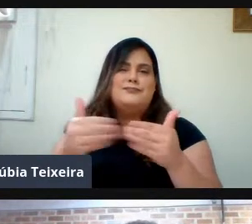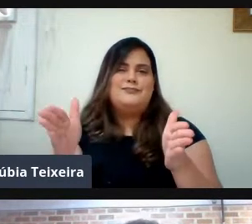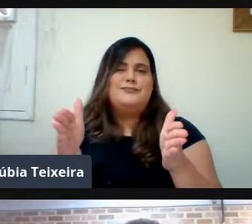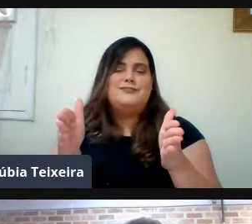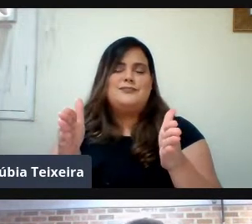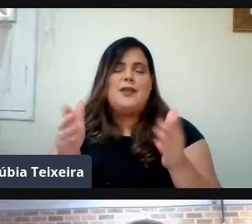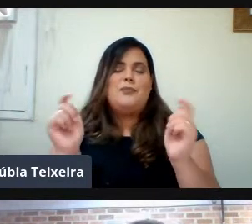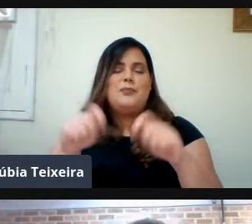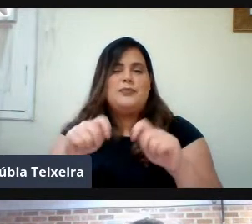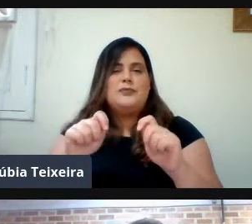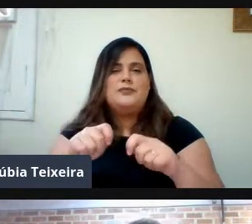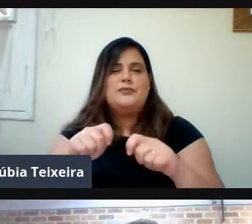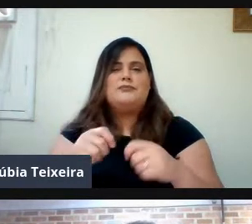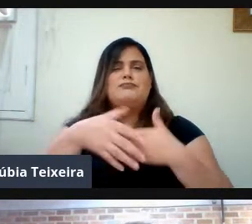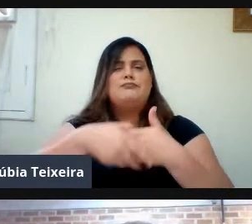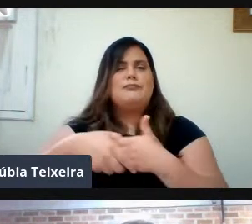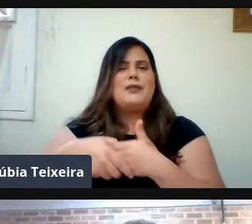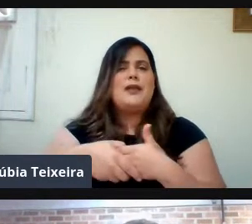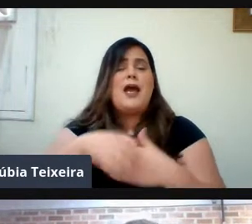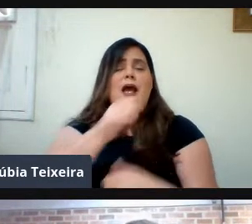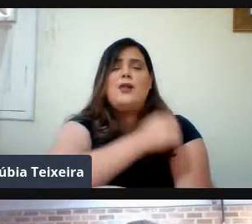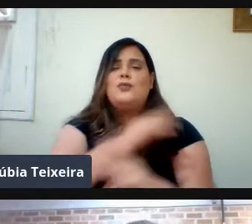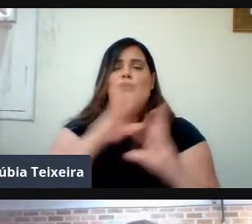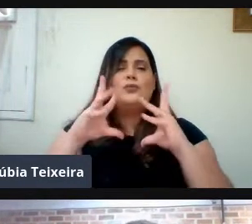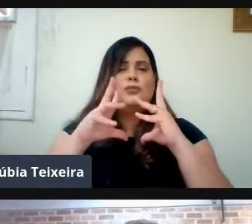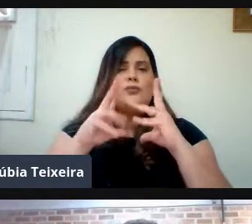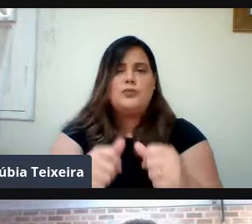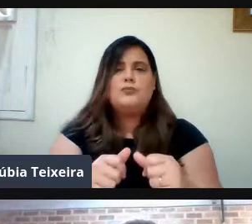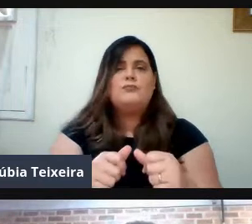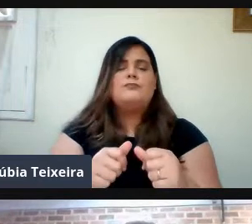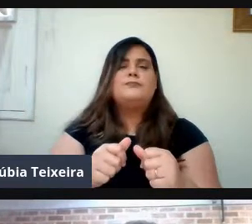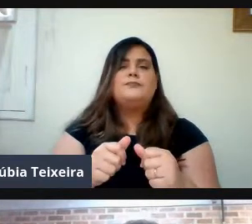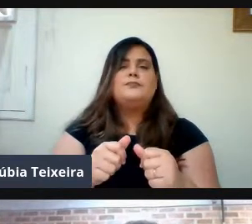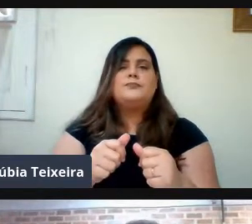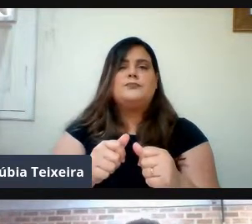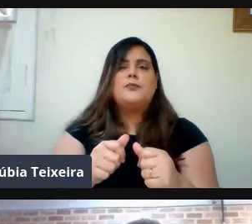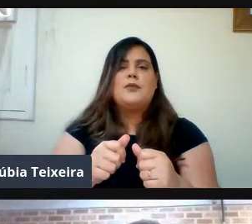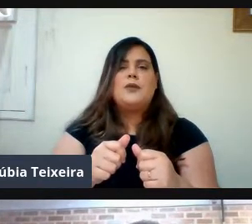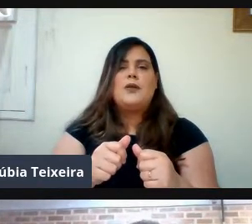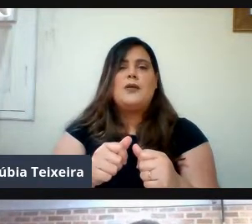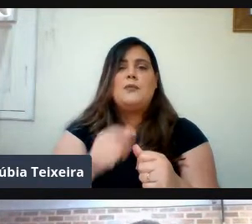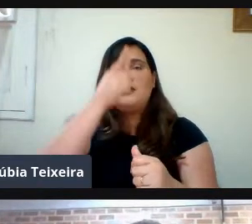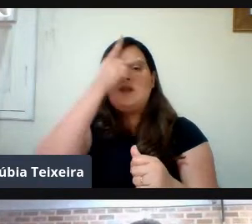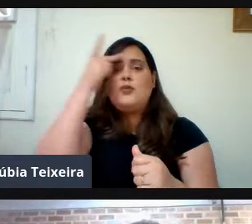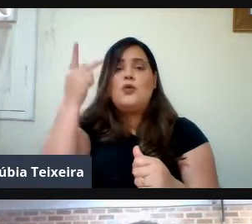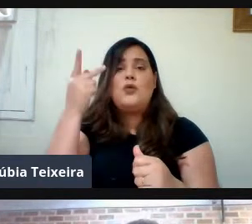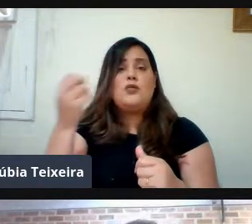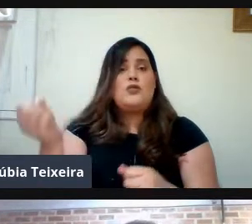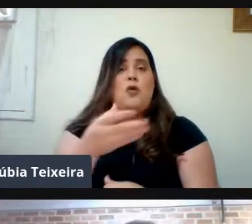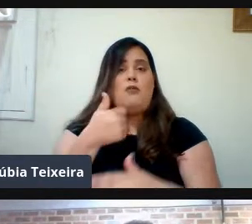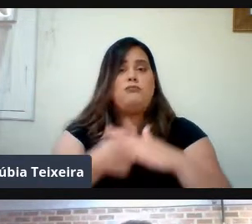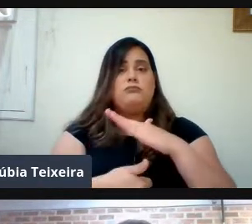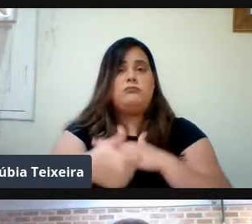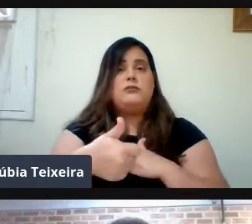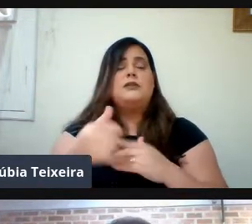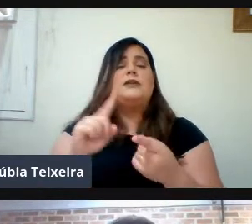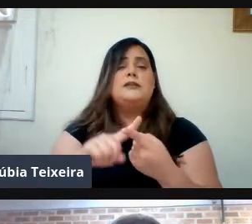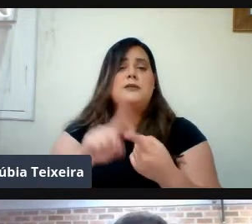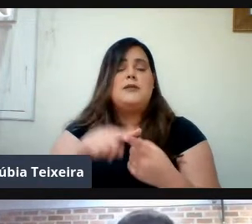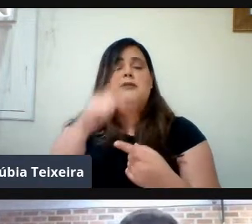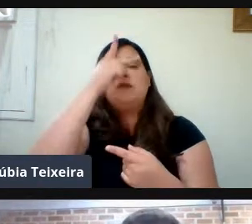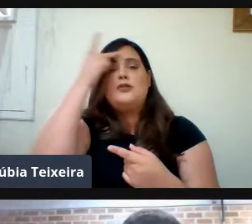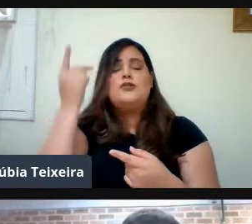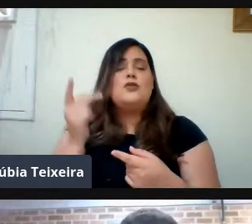Dicentes Veteranos E Calouros Sejam todos Bem-vindos A mais um semestre